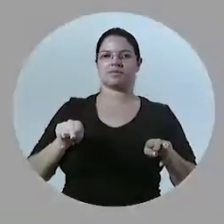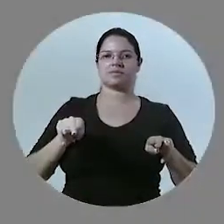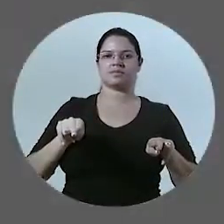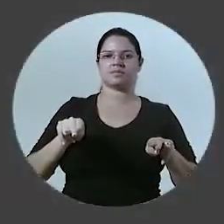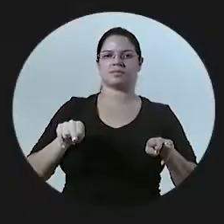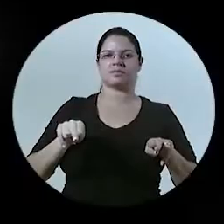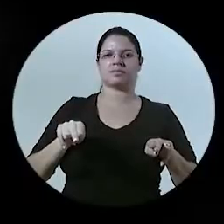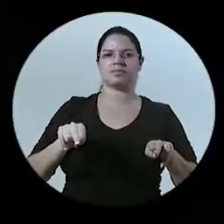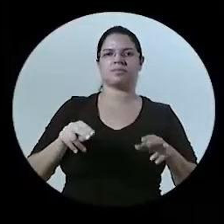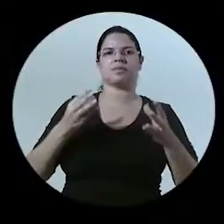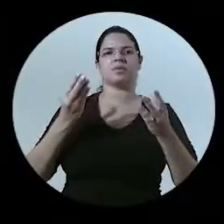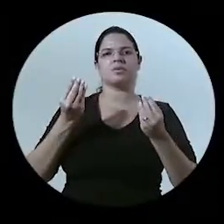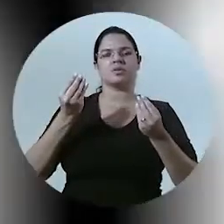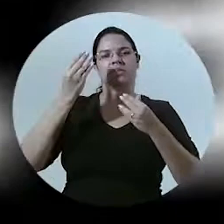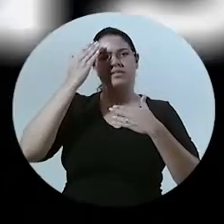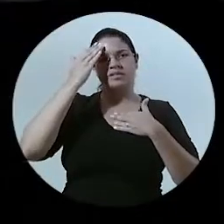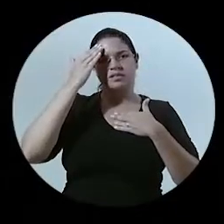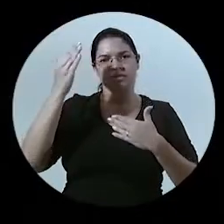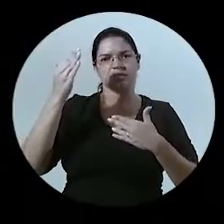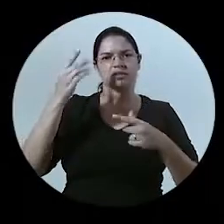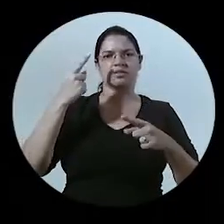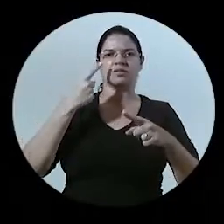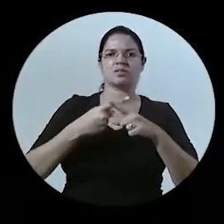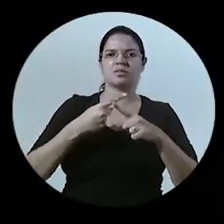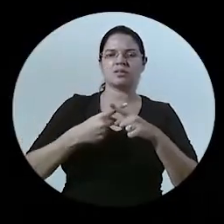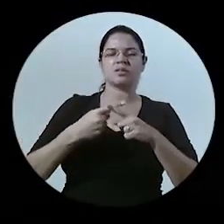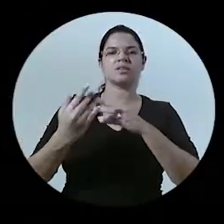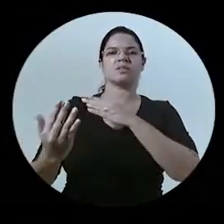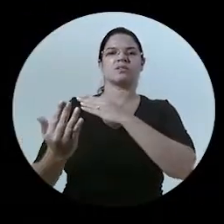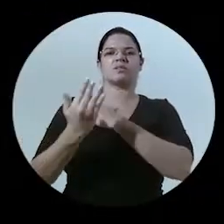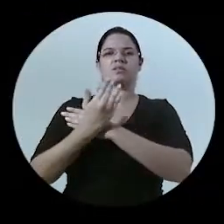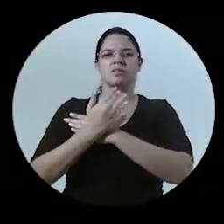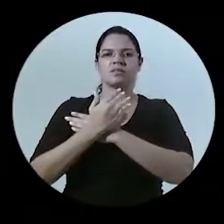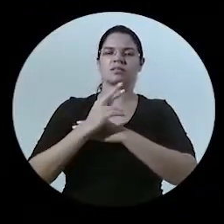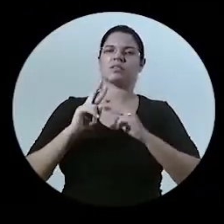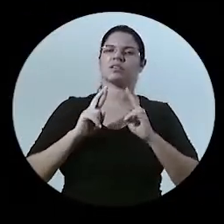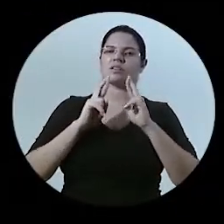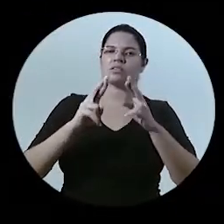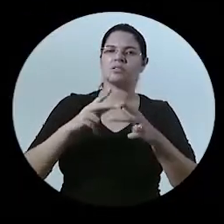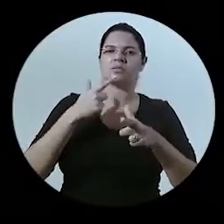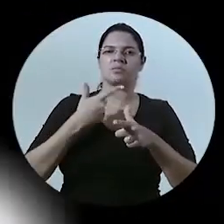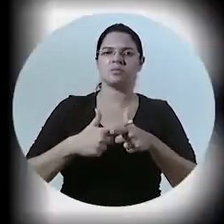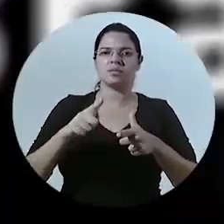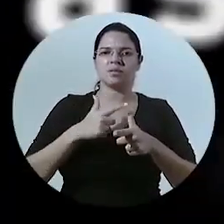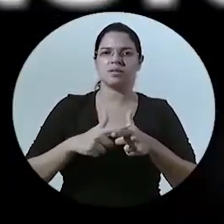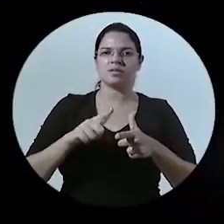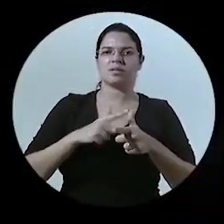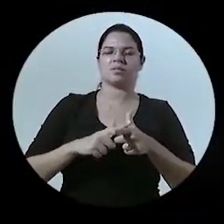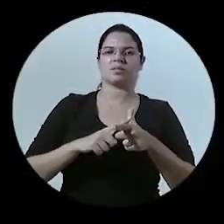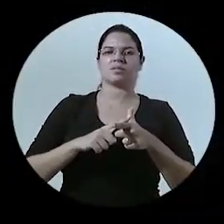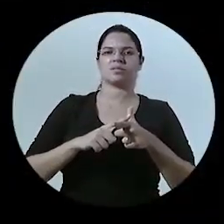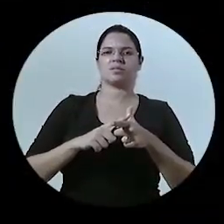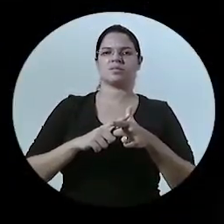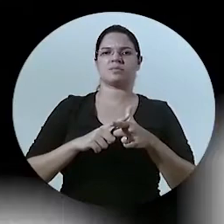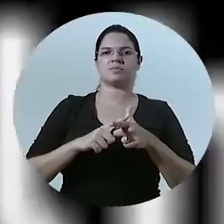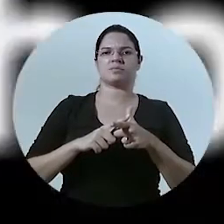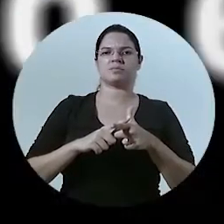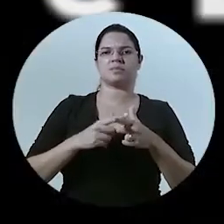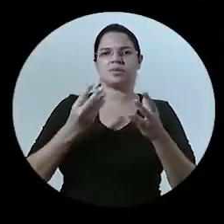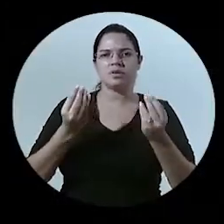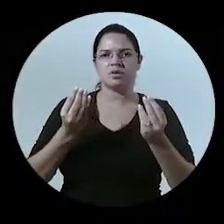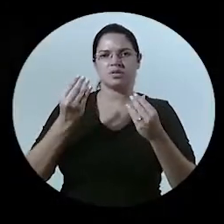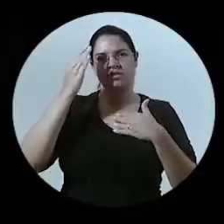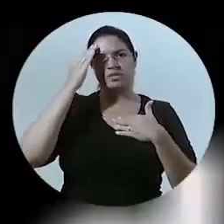muito agradecido porque vocês estão vindo para resolver os problemas do meu documento que está trazado muito